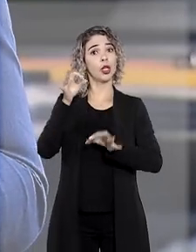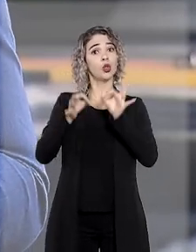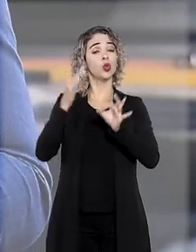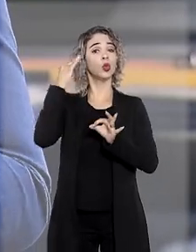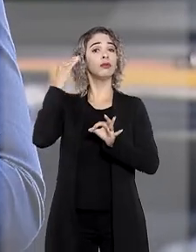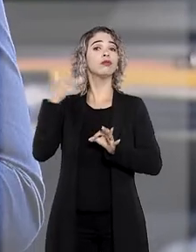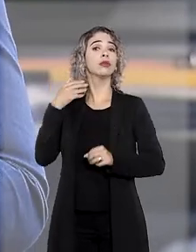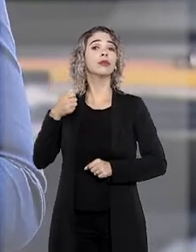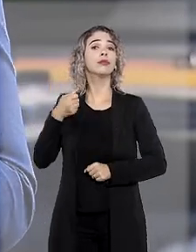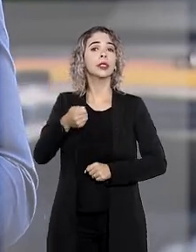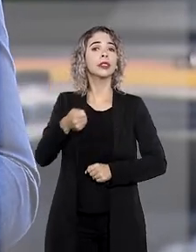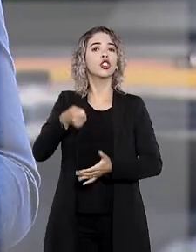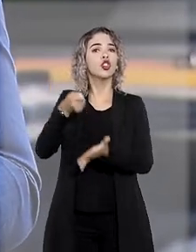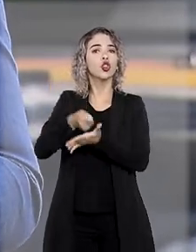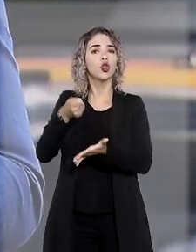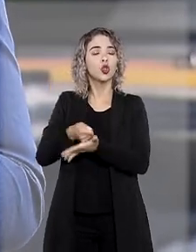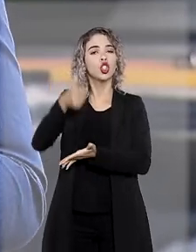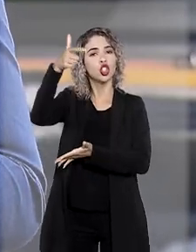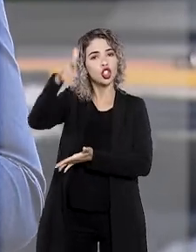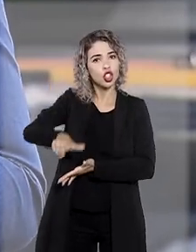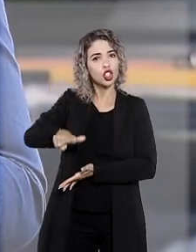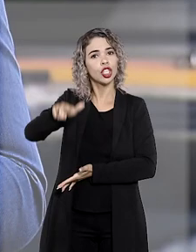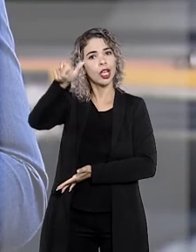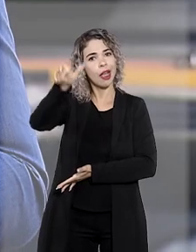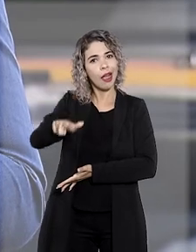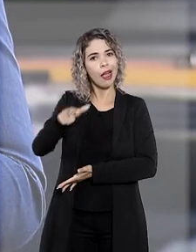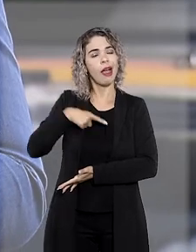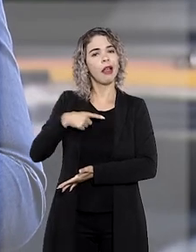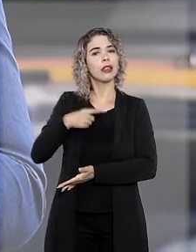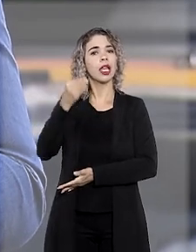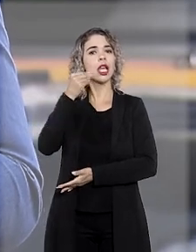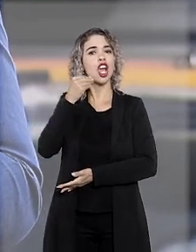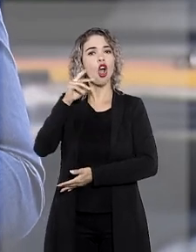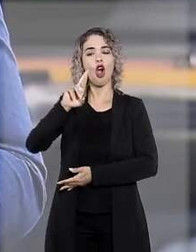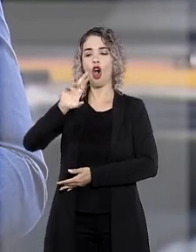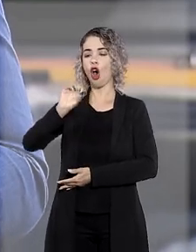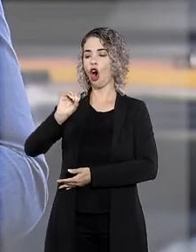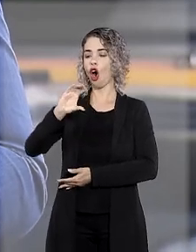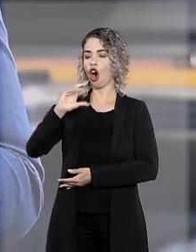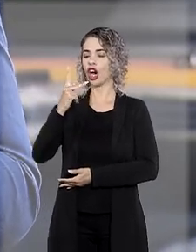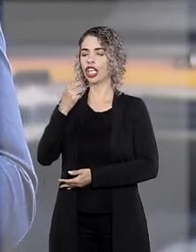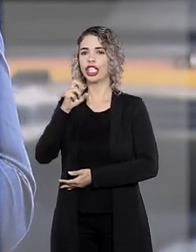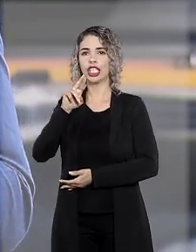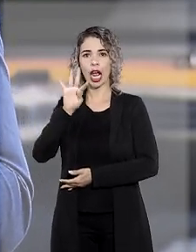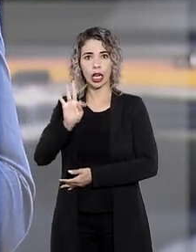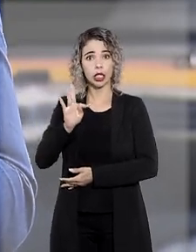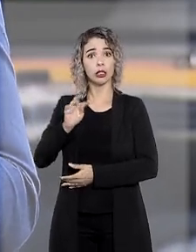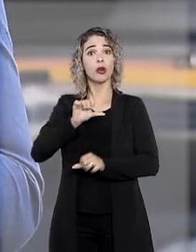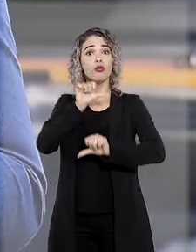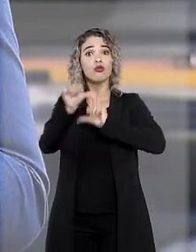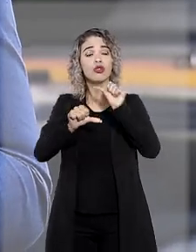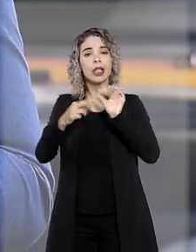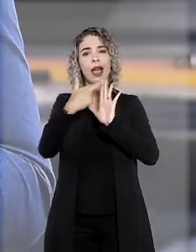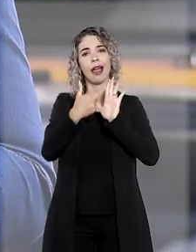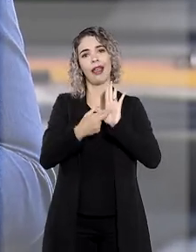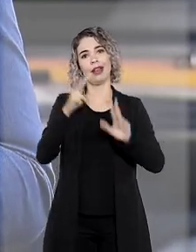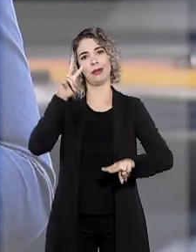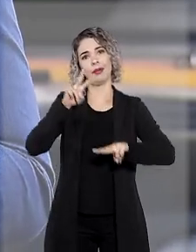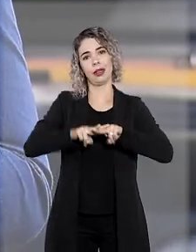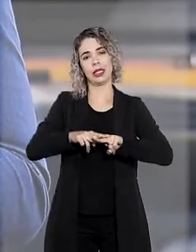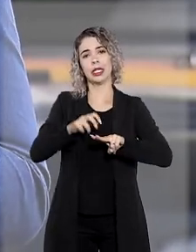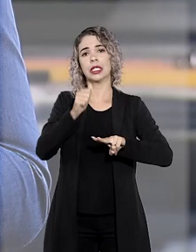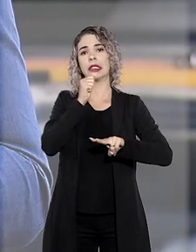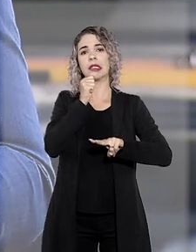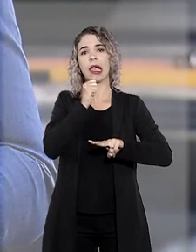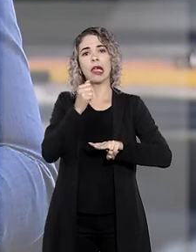juízo da execução penal exigiu a submissão da recorrente ao teste de Rochard para análise da progressão ao regime aberto,